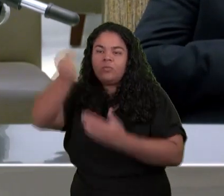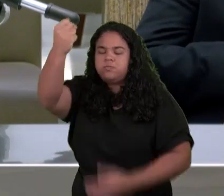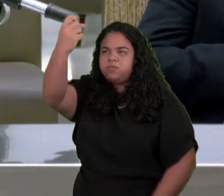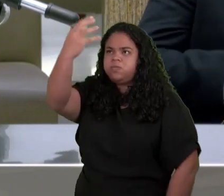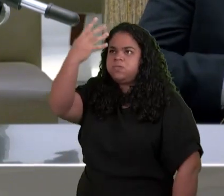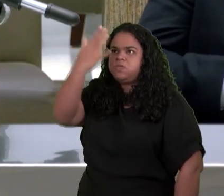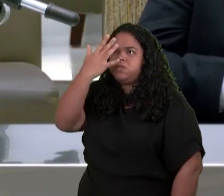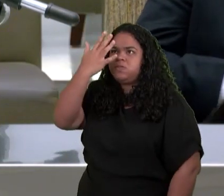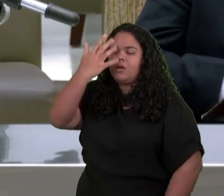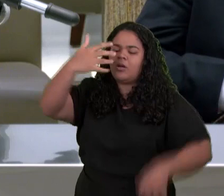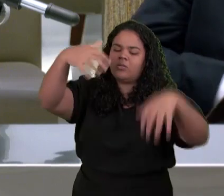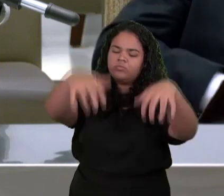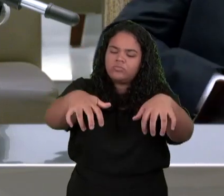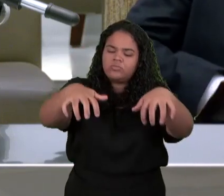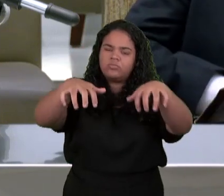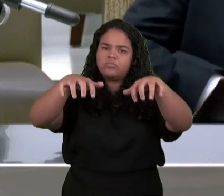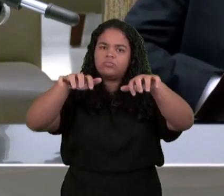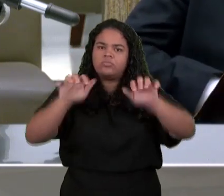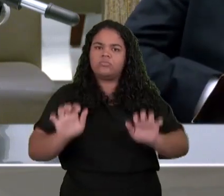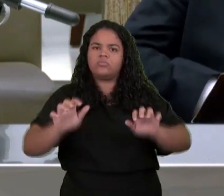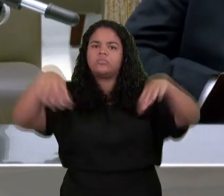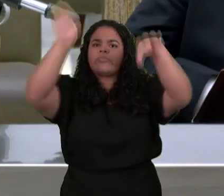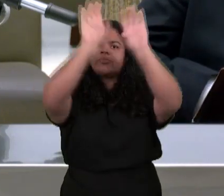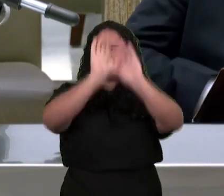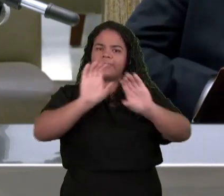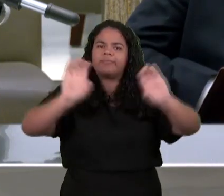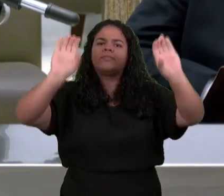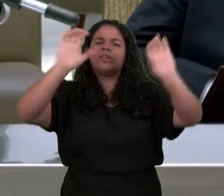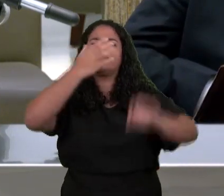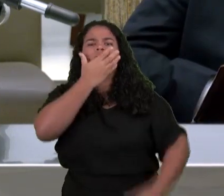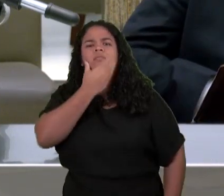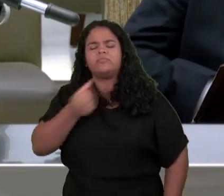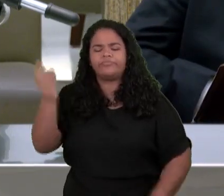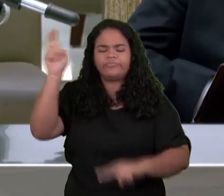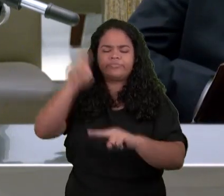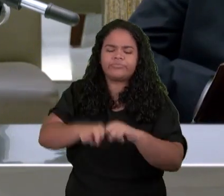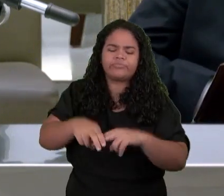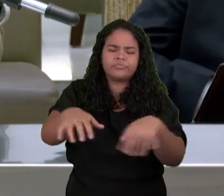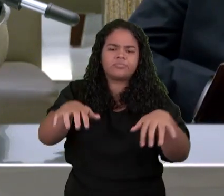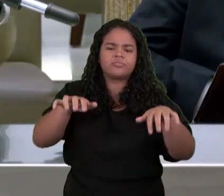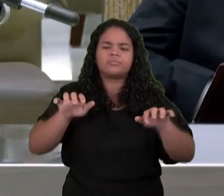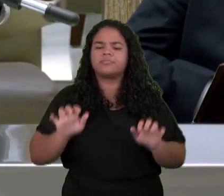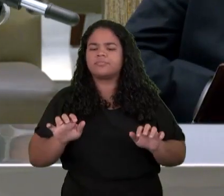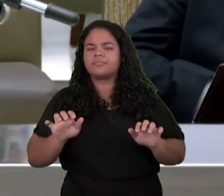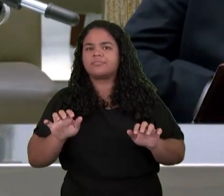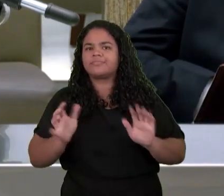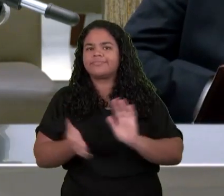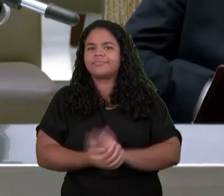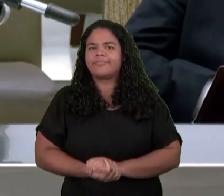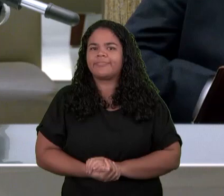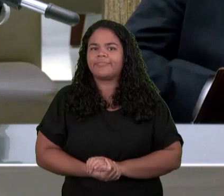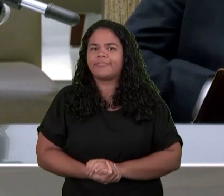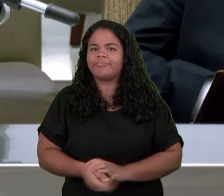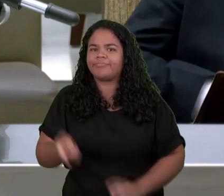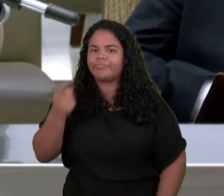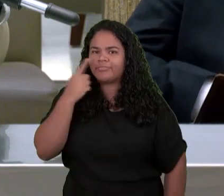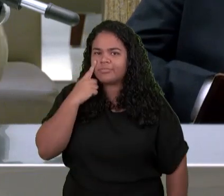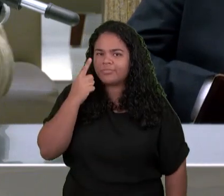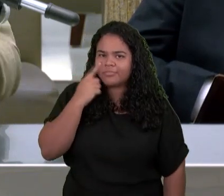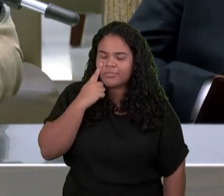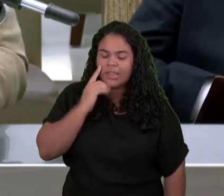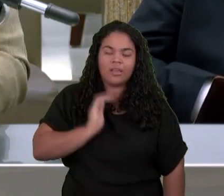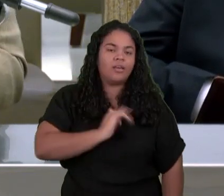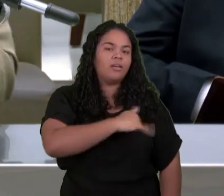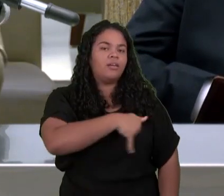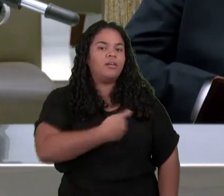E assentado Um assentado Sobre o trono Percebam que João Começa a